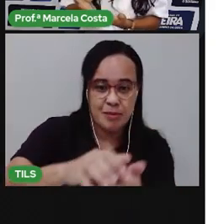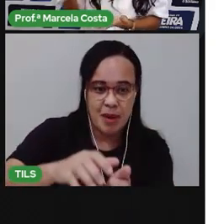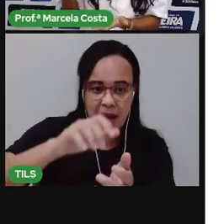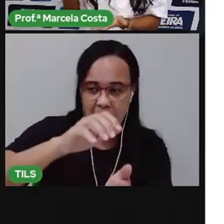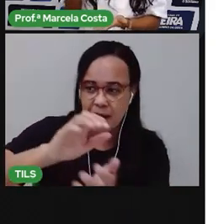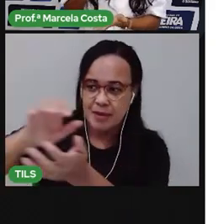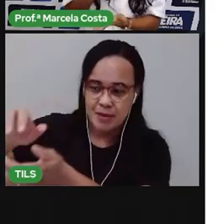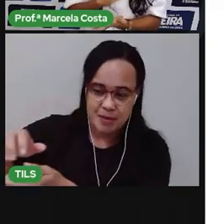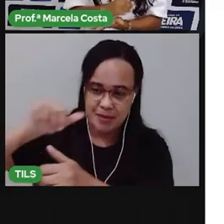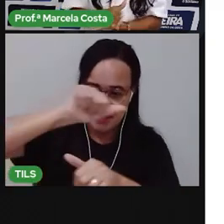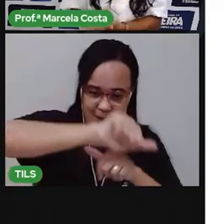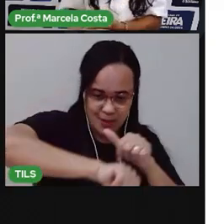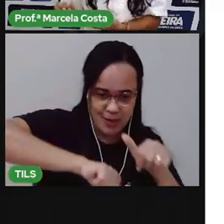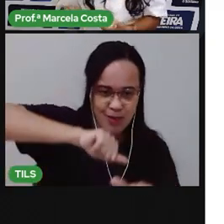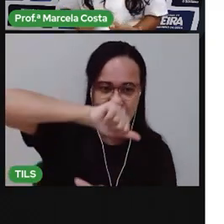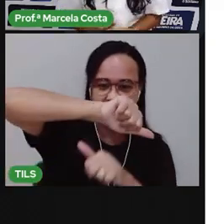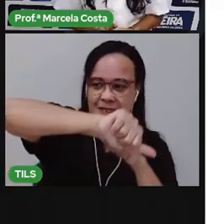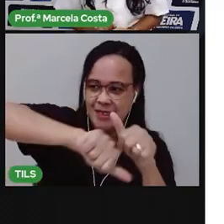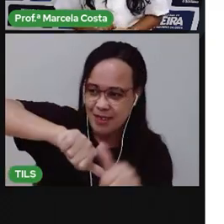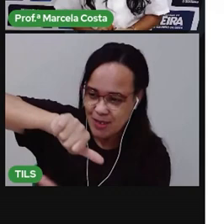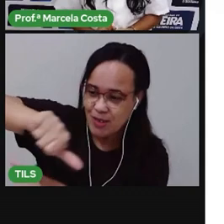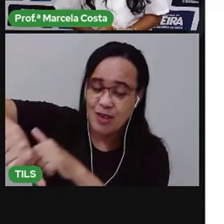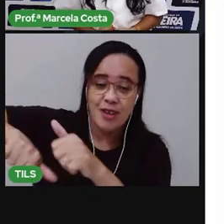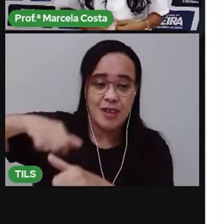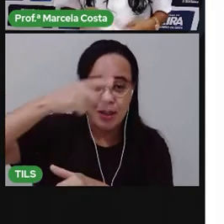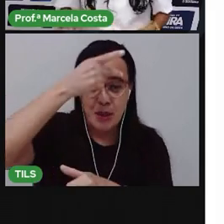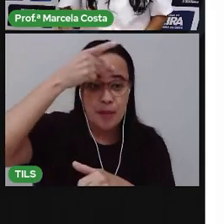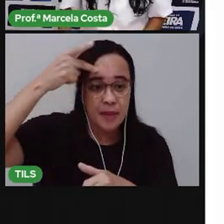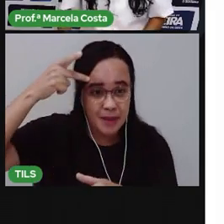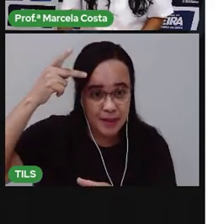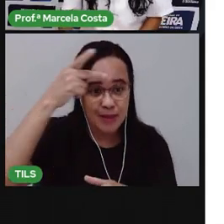pedrinha, vai passando de participante em participante.